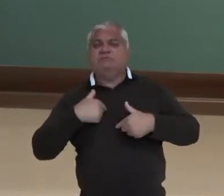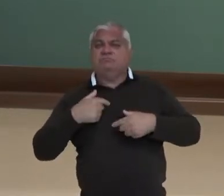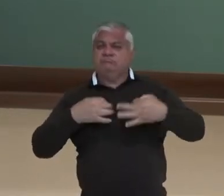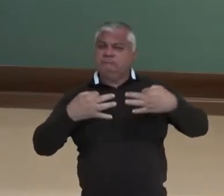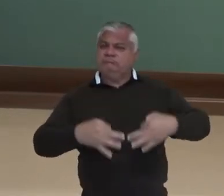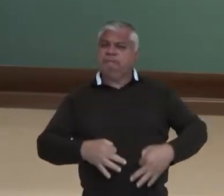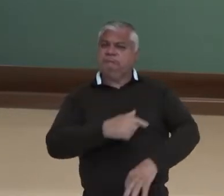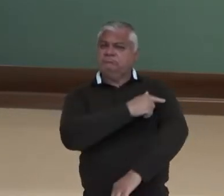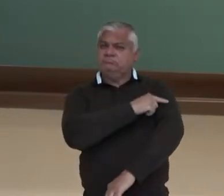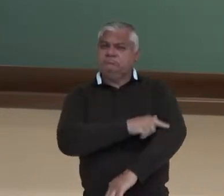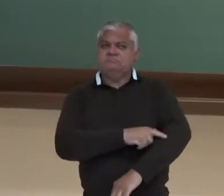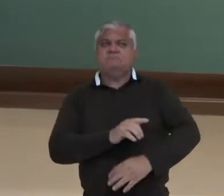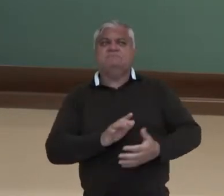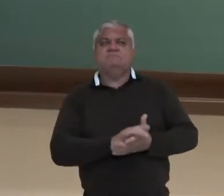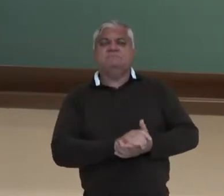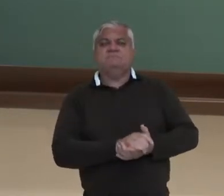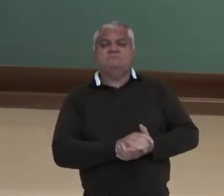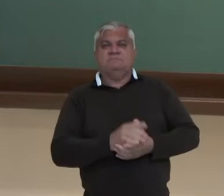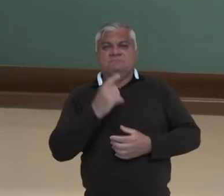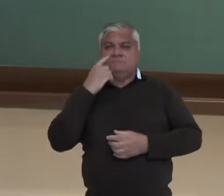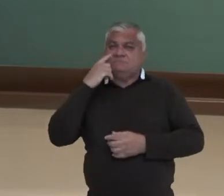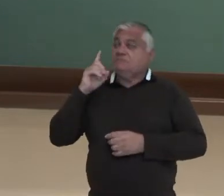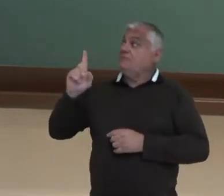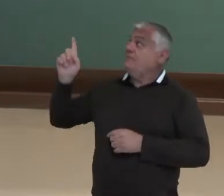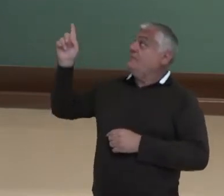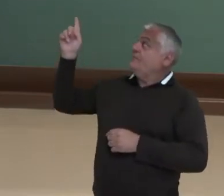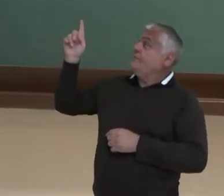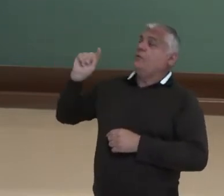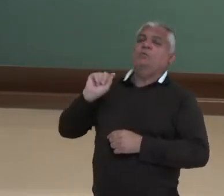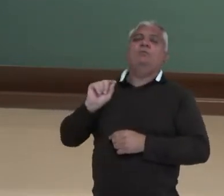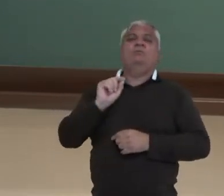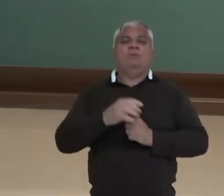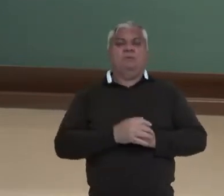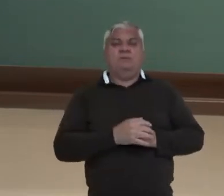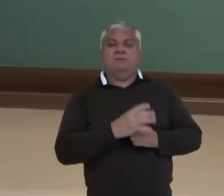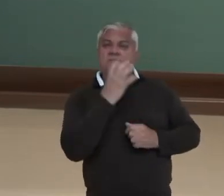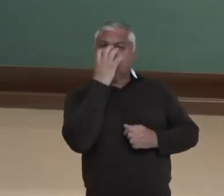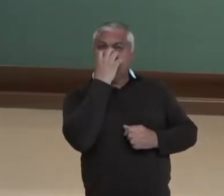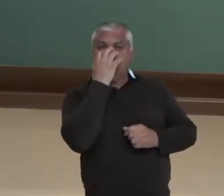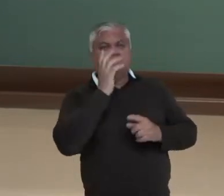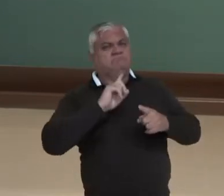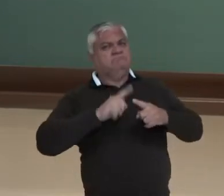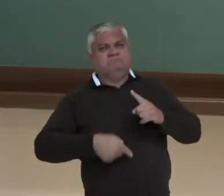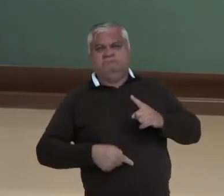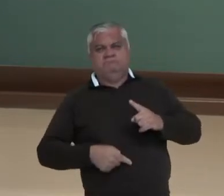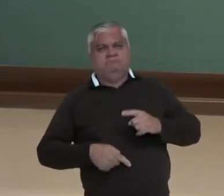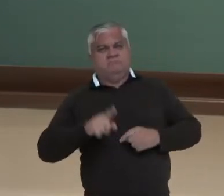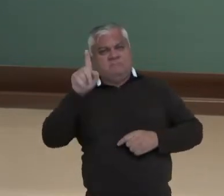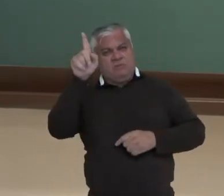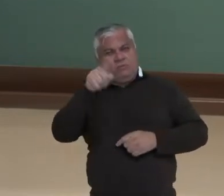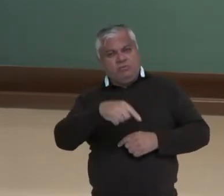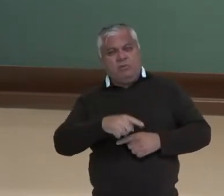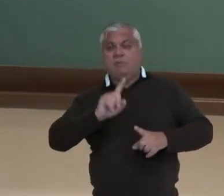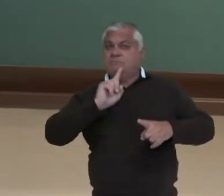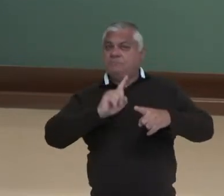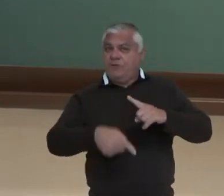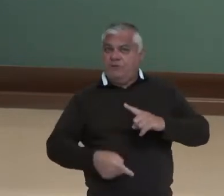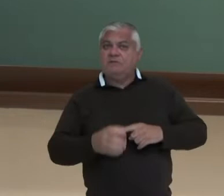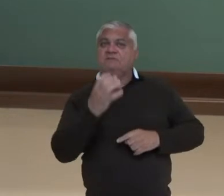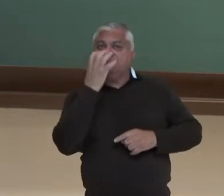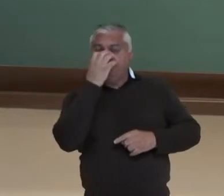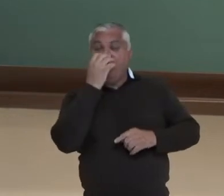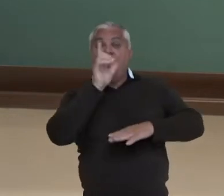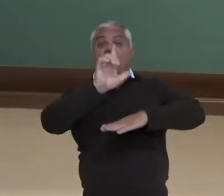corretas. Por exemplo, aqui tem uma imagem, né? Proibido animais naquele ambiente. Então, tem ambientes ali, por exemplo, algumas